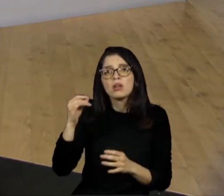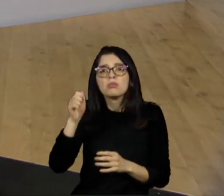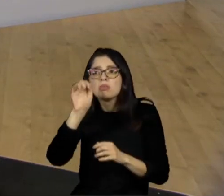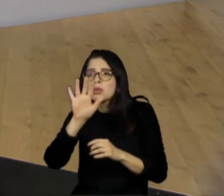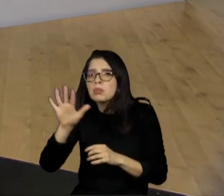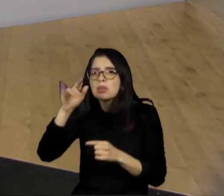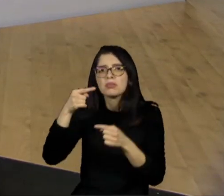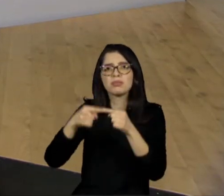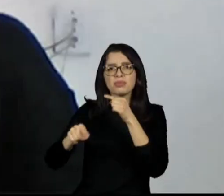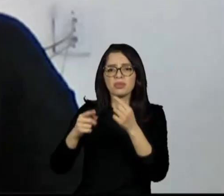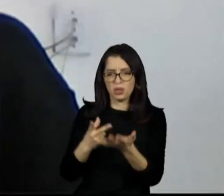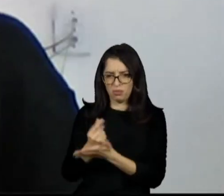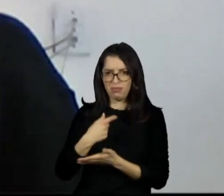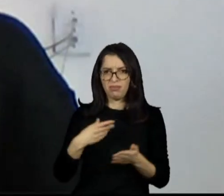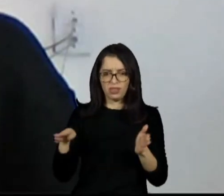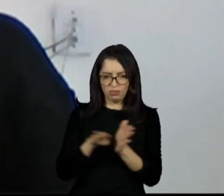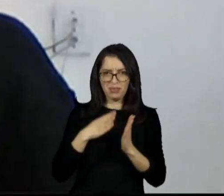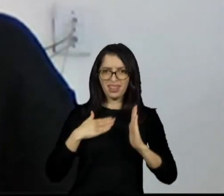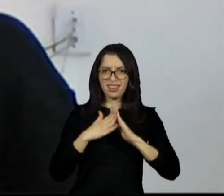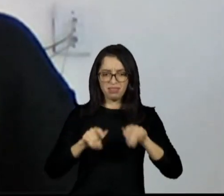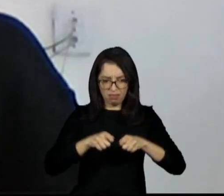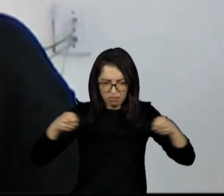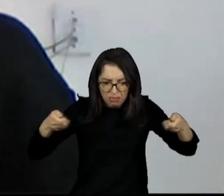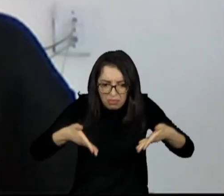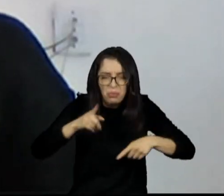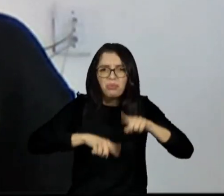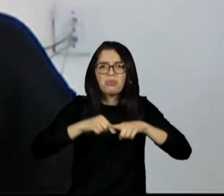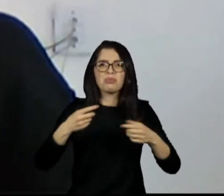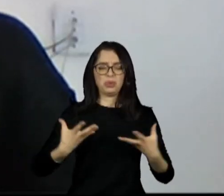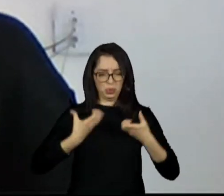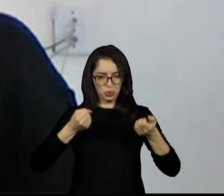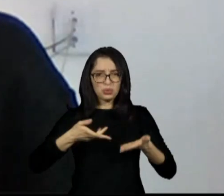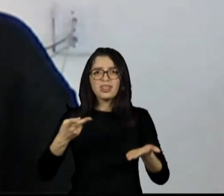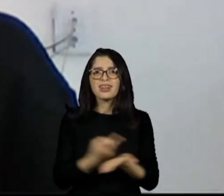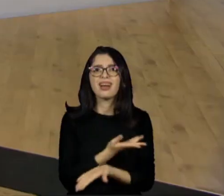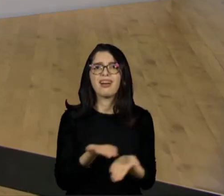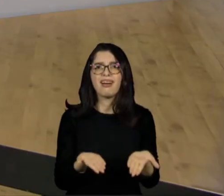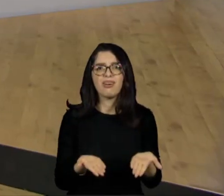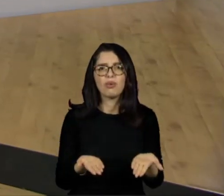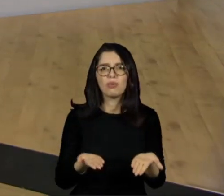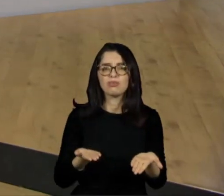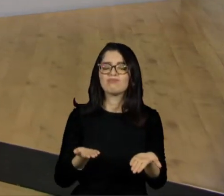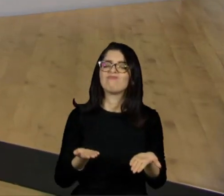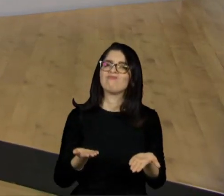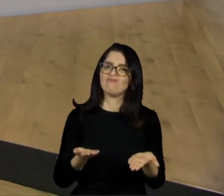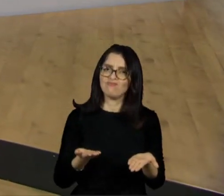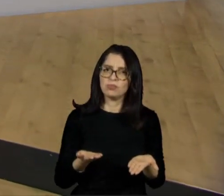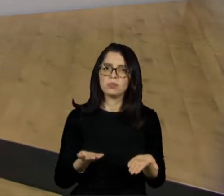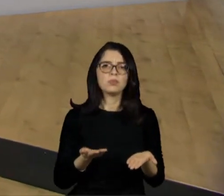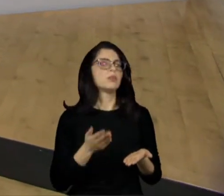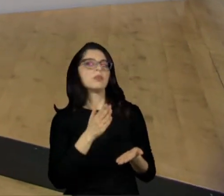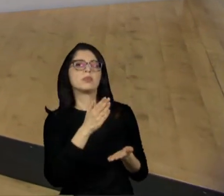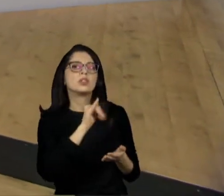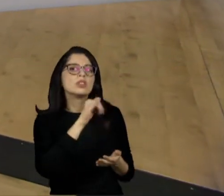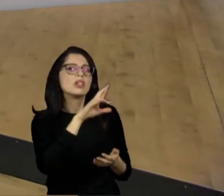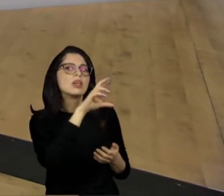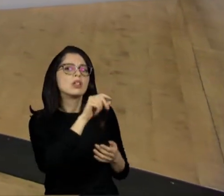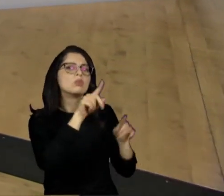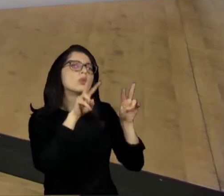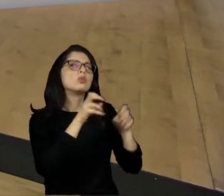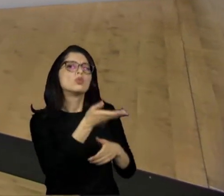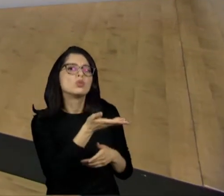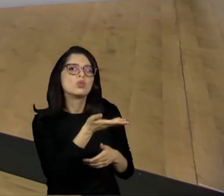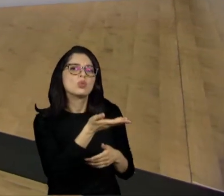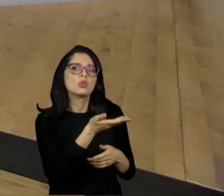coisas aqui que eu recebi totalmente diferente, porque a descrição era horrível. Aí, Jairo, cai nessa questão aí, plano nenhum,